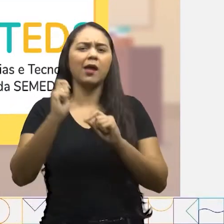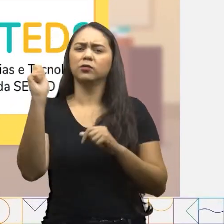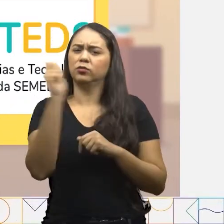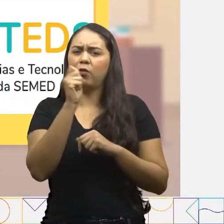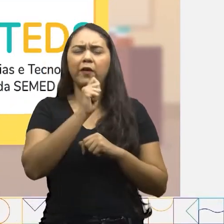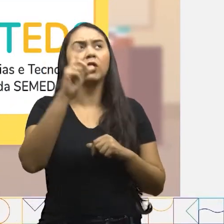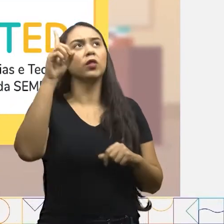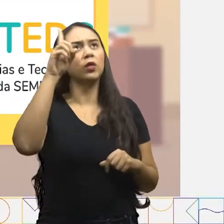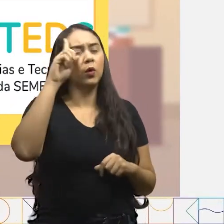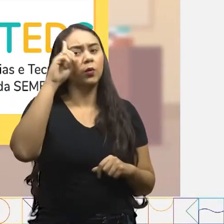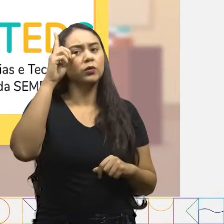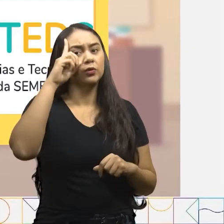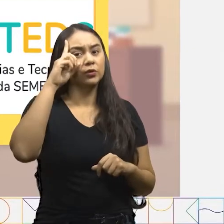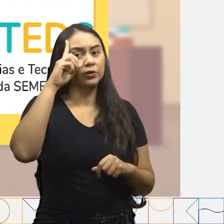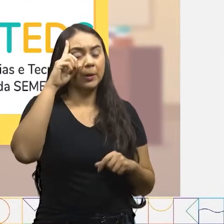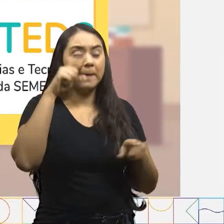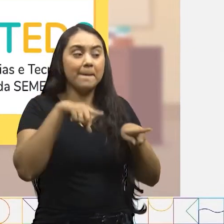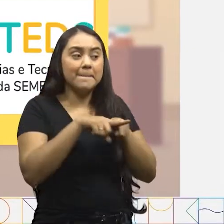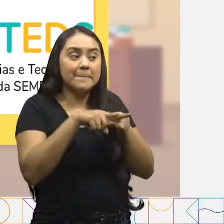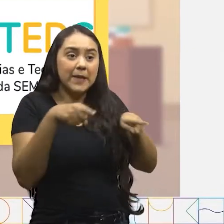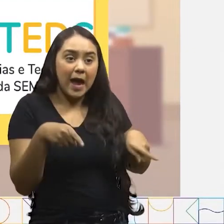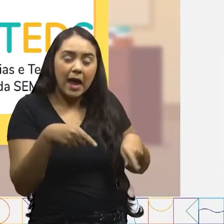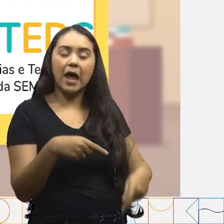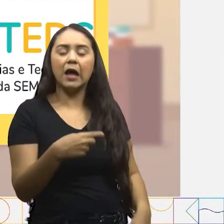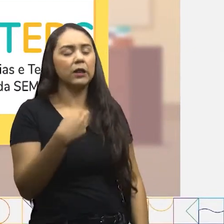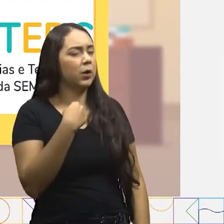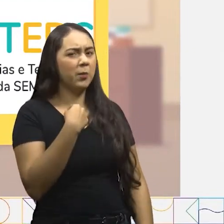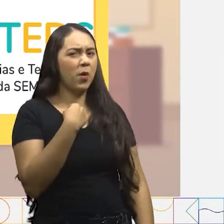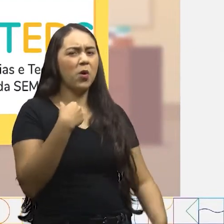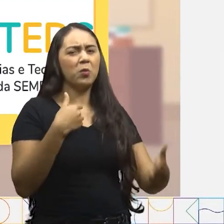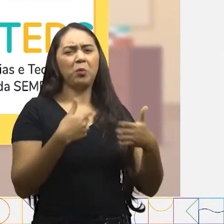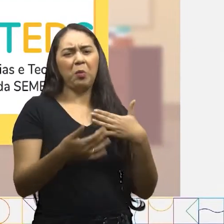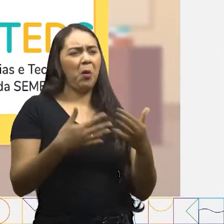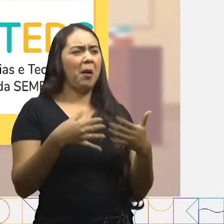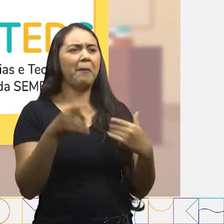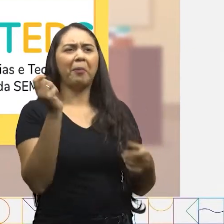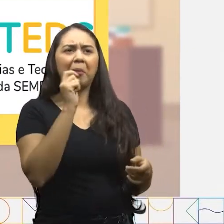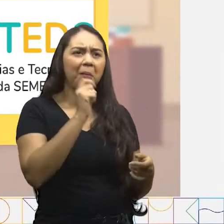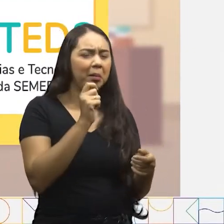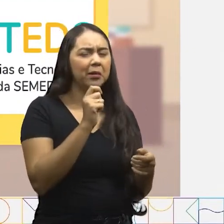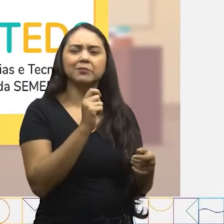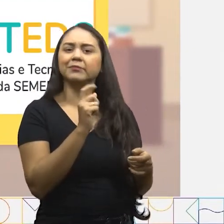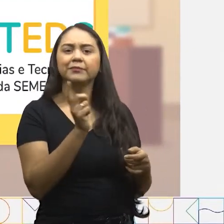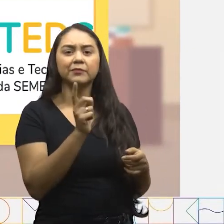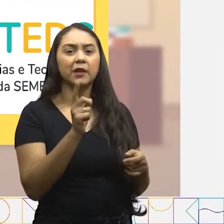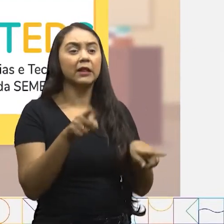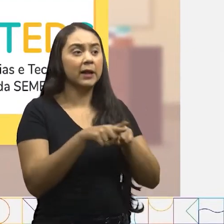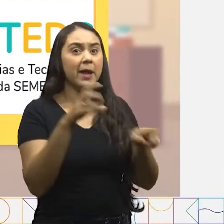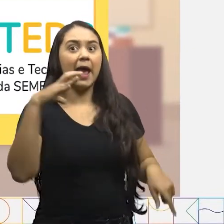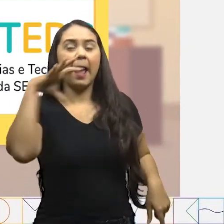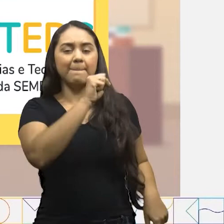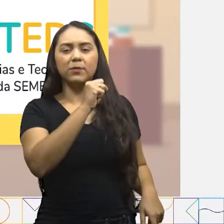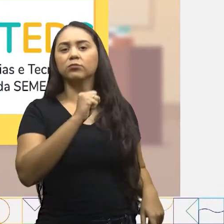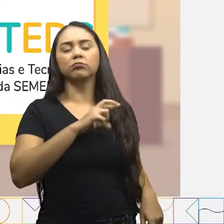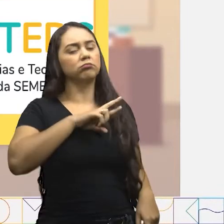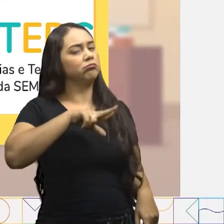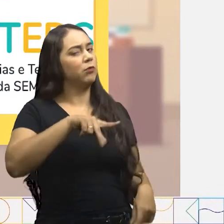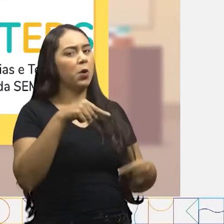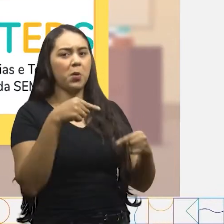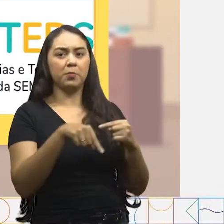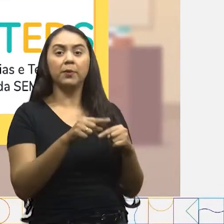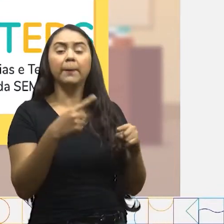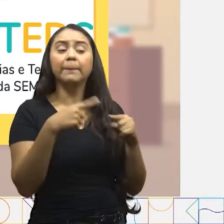os dentes todos os dias! Mas, não podemos escovar de qualquer jeito não, professora Arícia! E nem muito rápido,